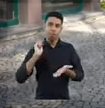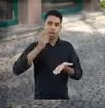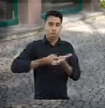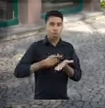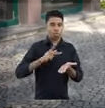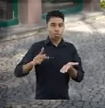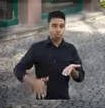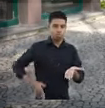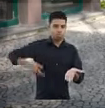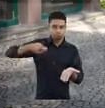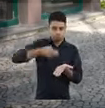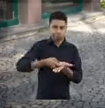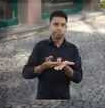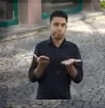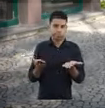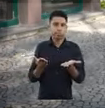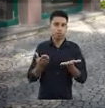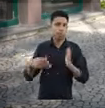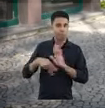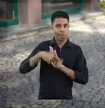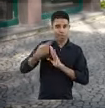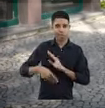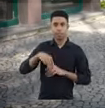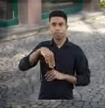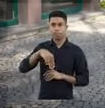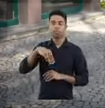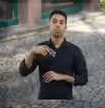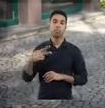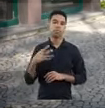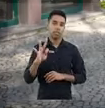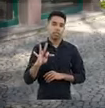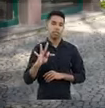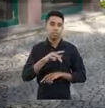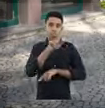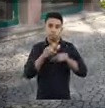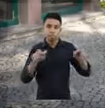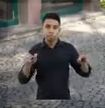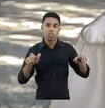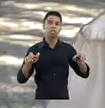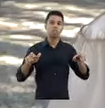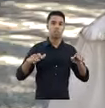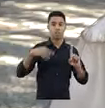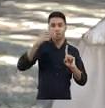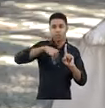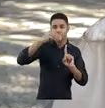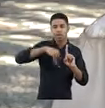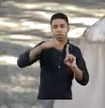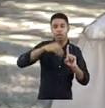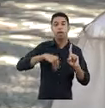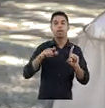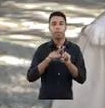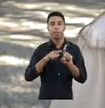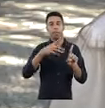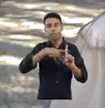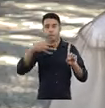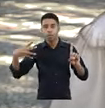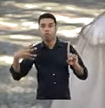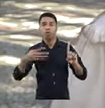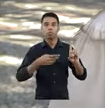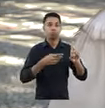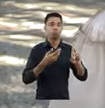um projeto social que foi selecionado pelo Ministério Público do Trabalho e que beneficiou pessoas em condições de